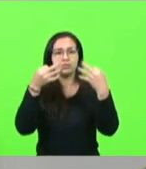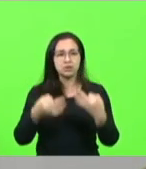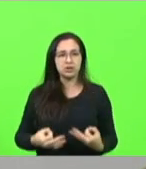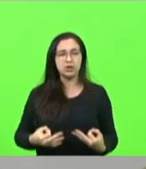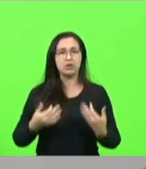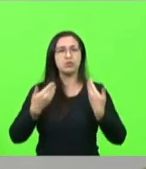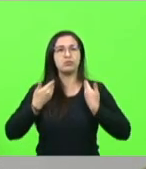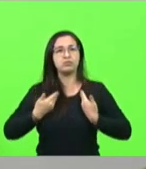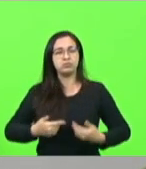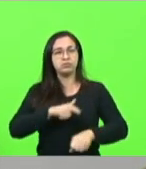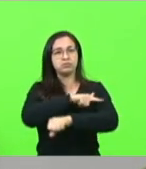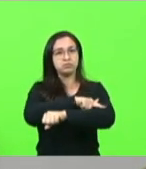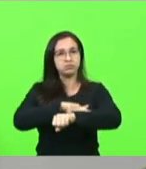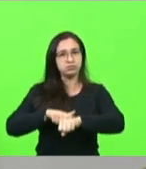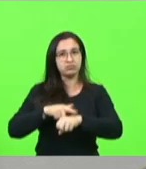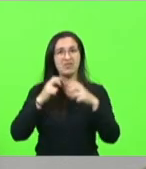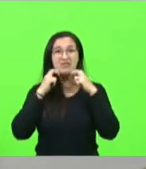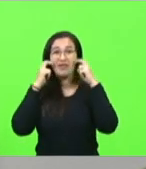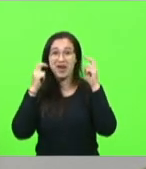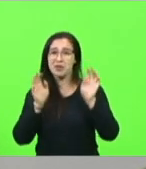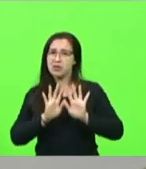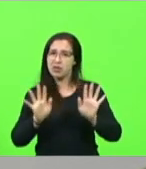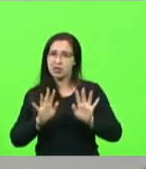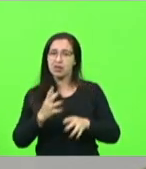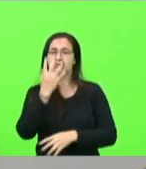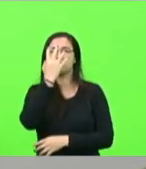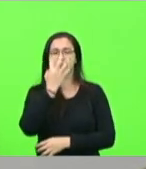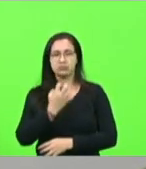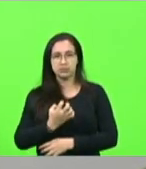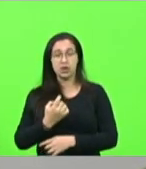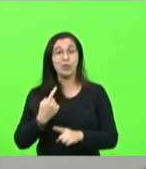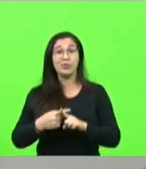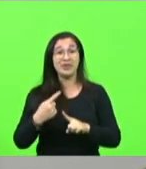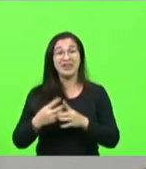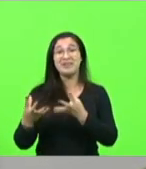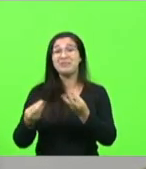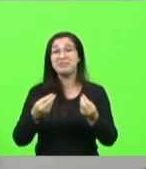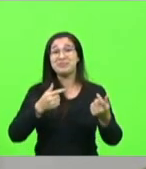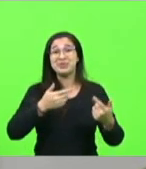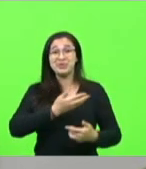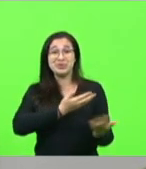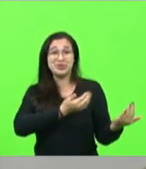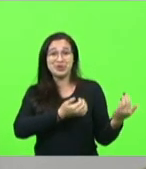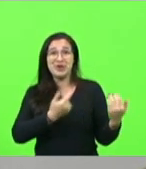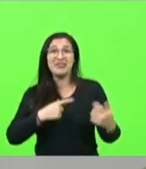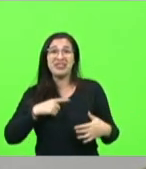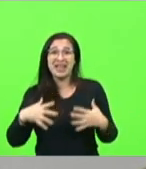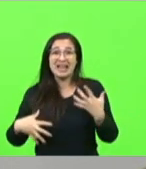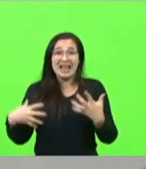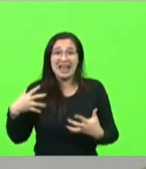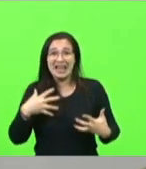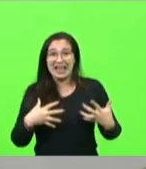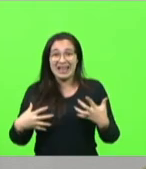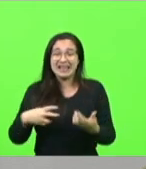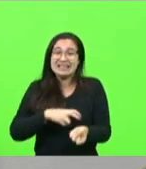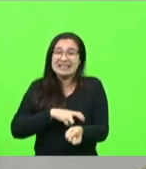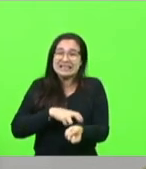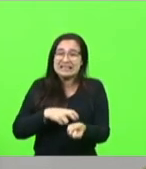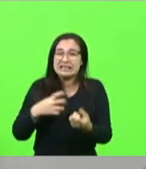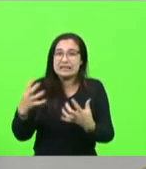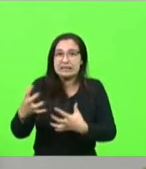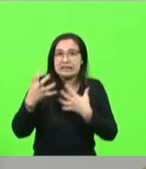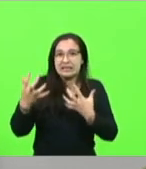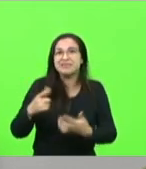vergonha. Isso é muito importante porque a maioria dos jovens acabam sentindo um nervosismo nas entrevistas, muita pressão